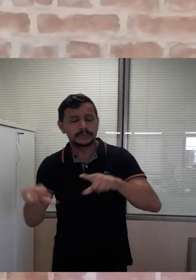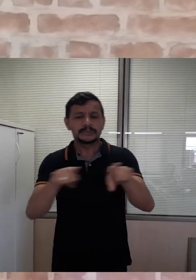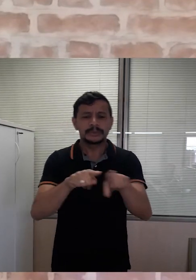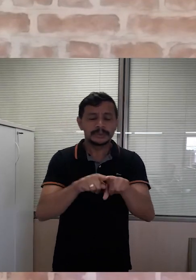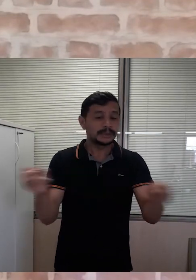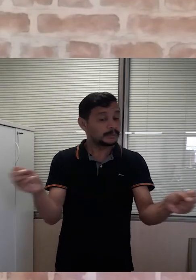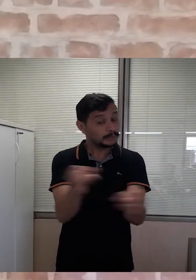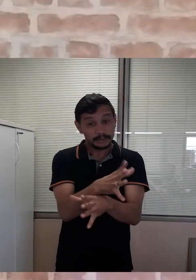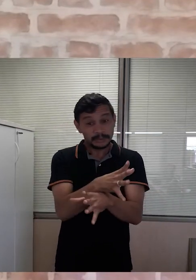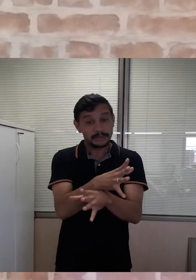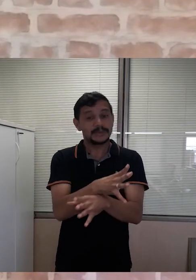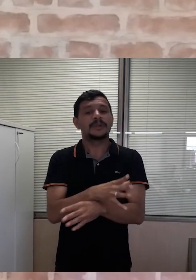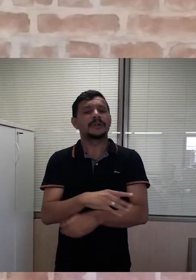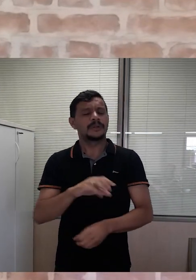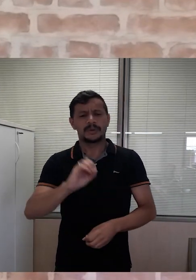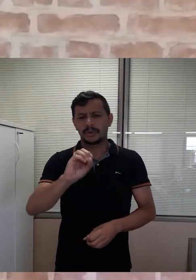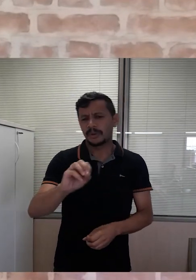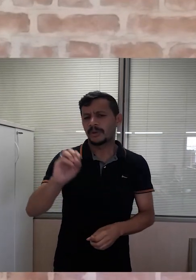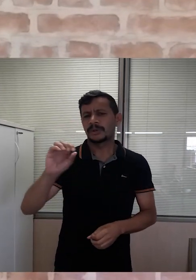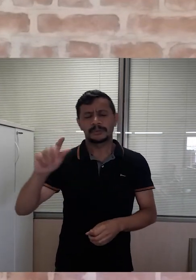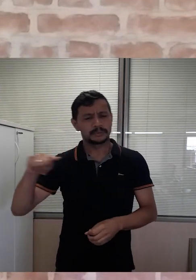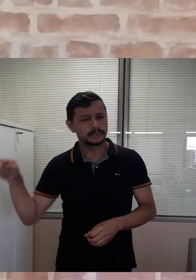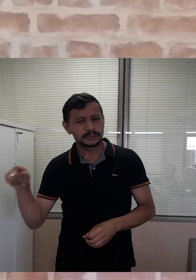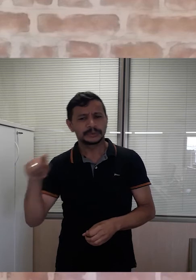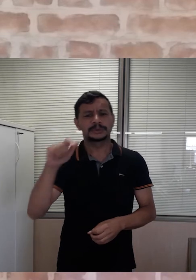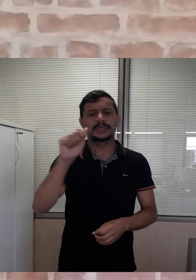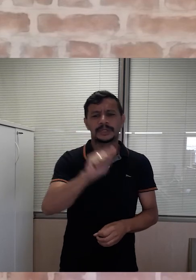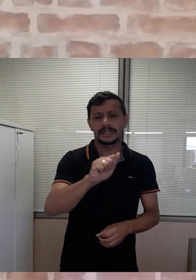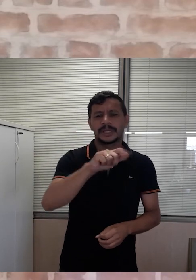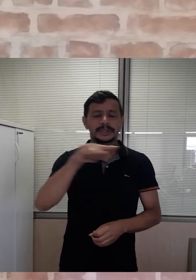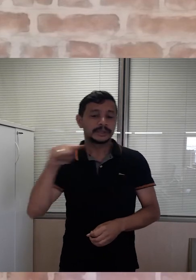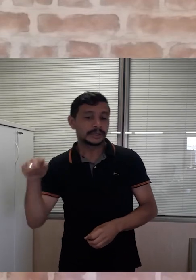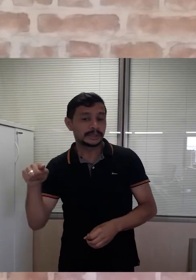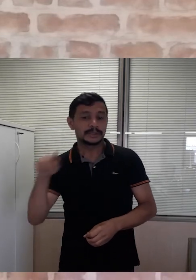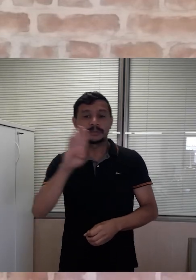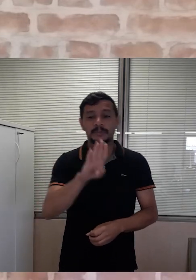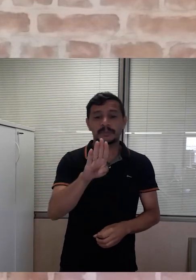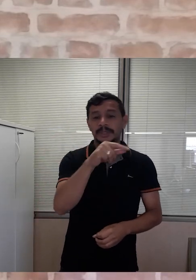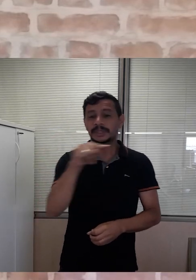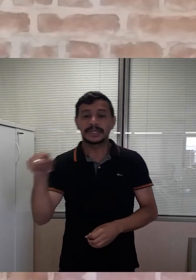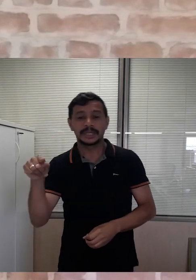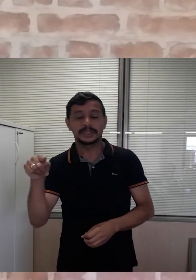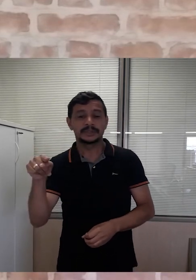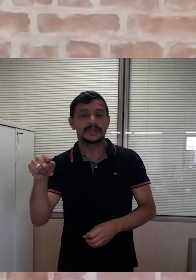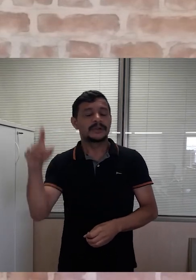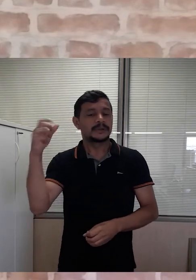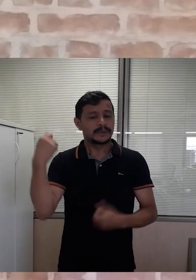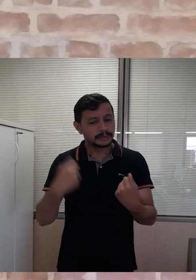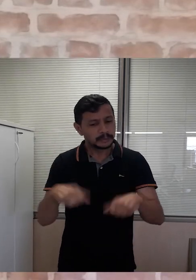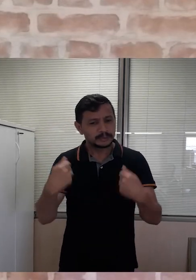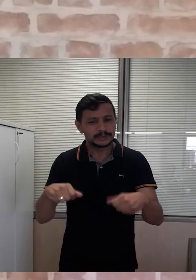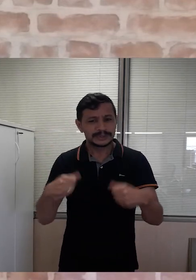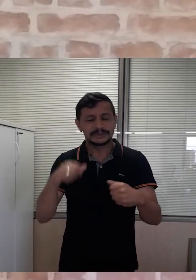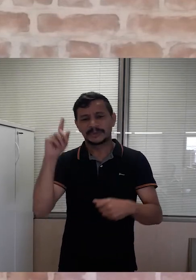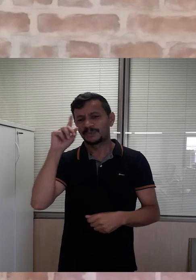trabalho e pronto. Neste momento, os tipos O positivo, O negativo, A negativo e B negativo